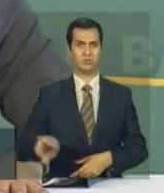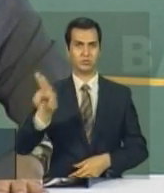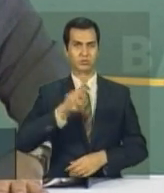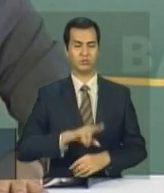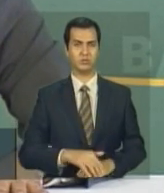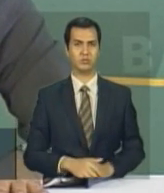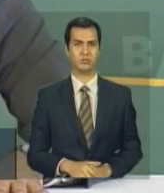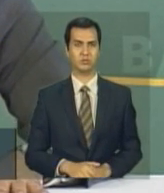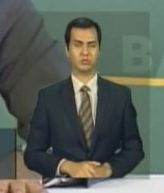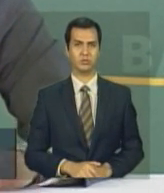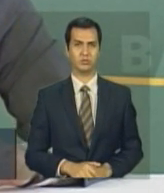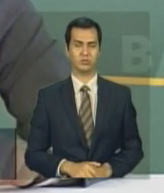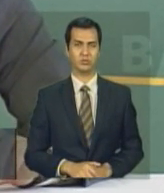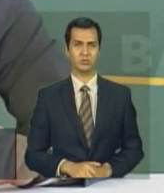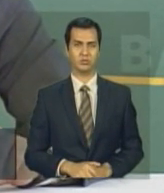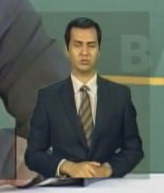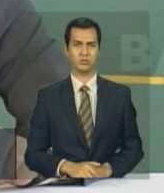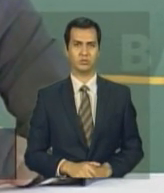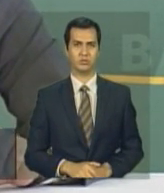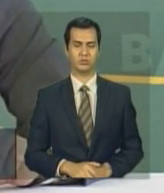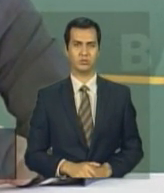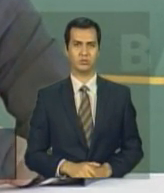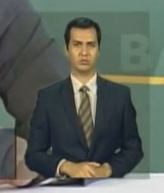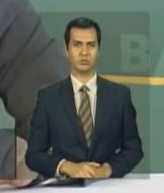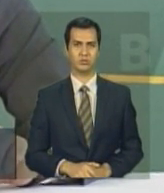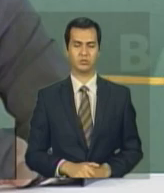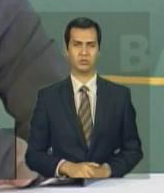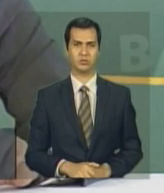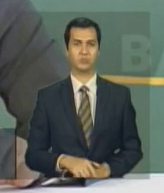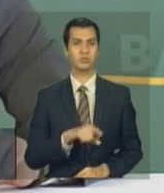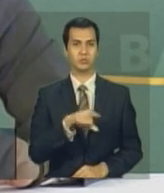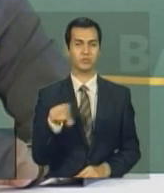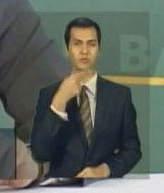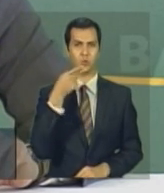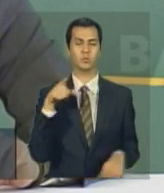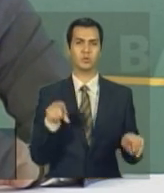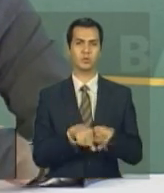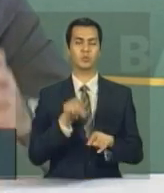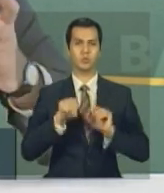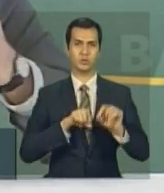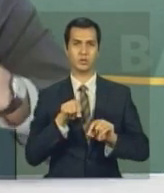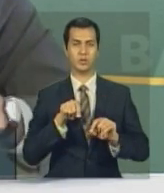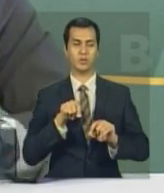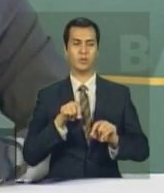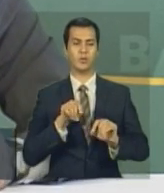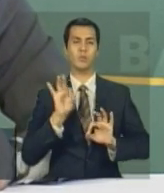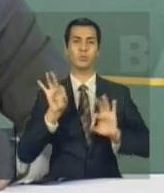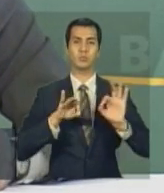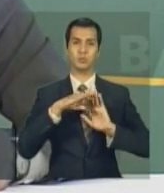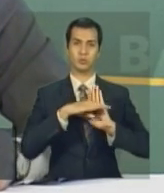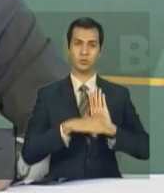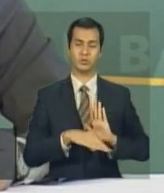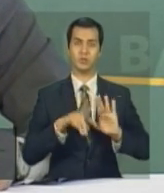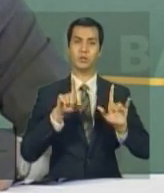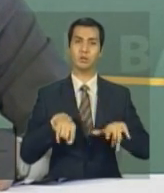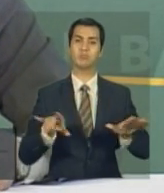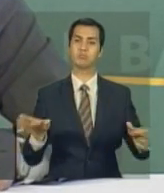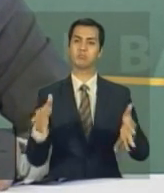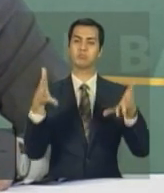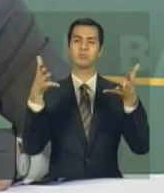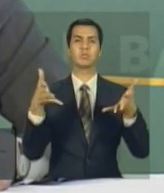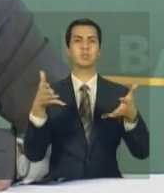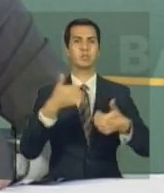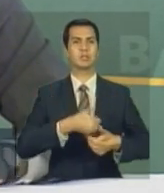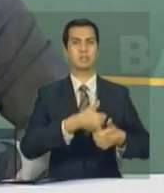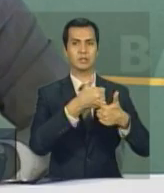nacionais. Você destacou uma outra questão, que é a importância do programa de atração de jovens talentos e grandes